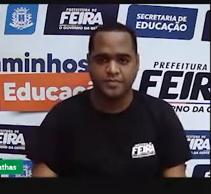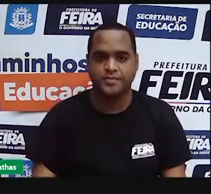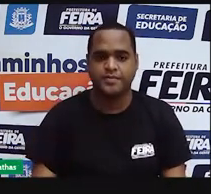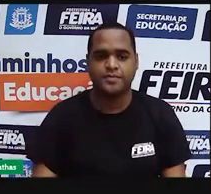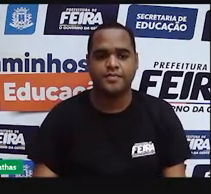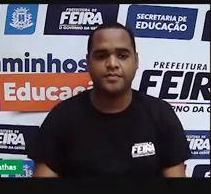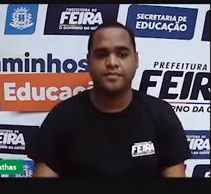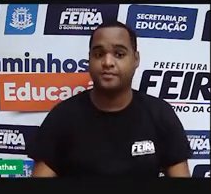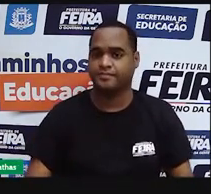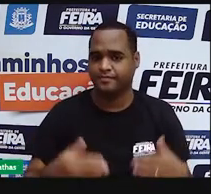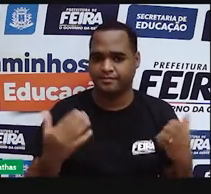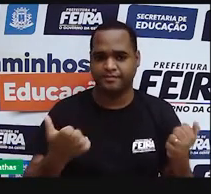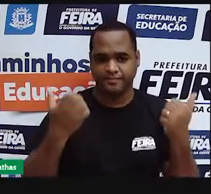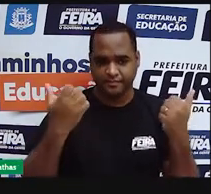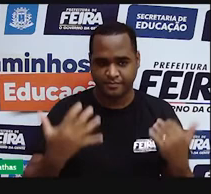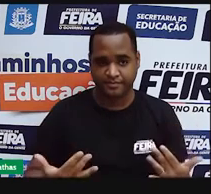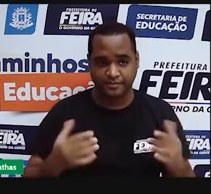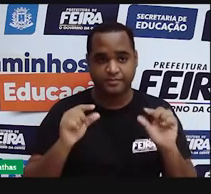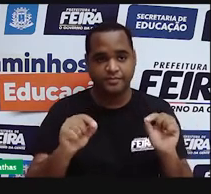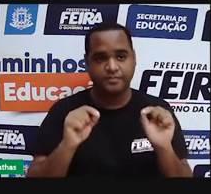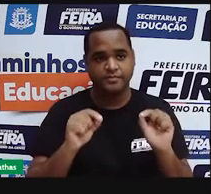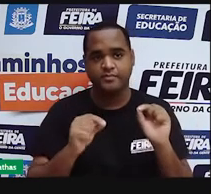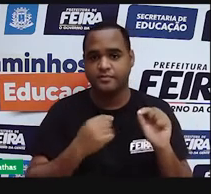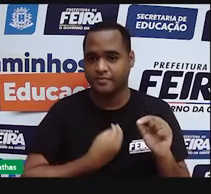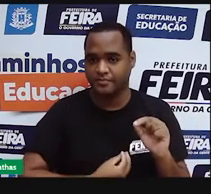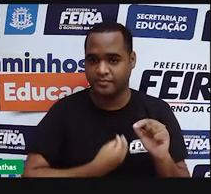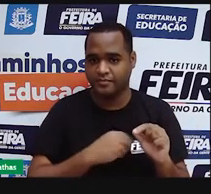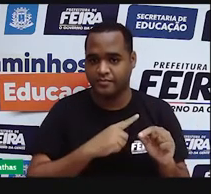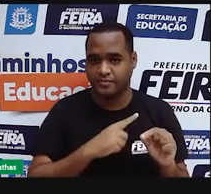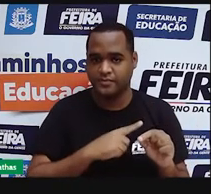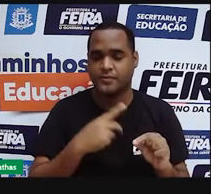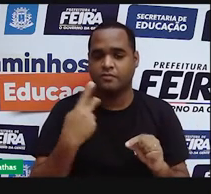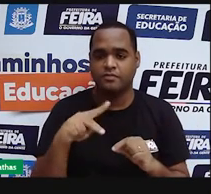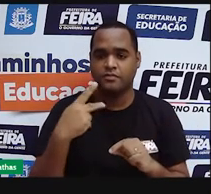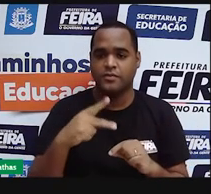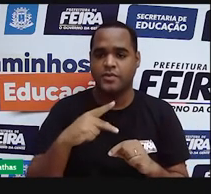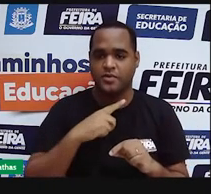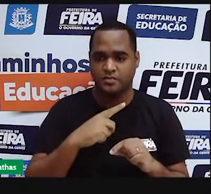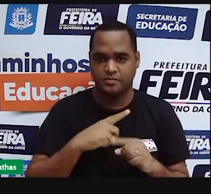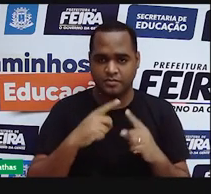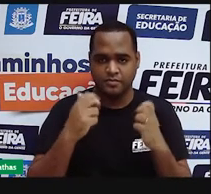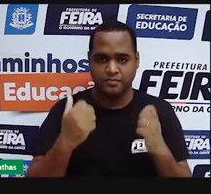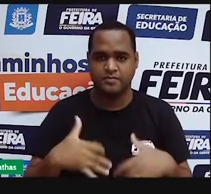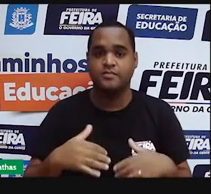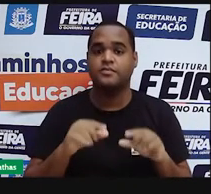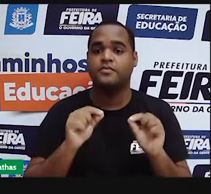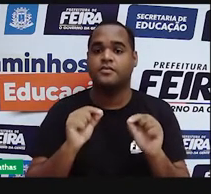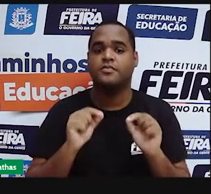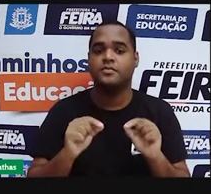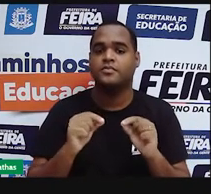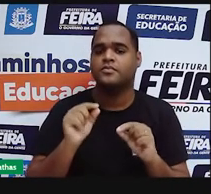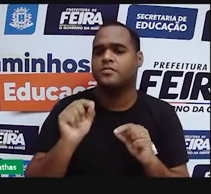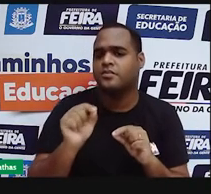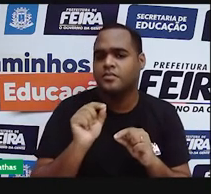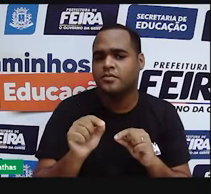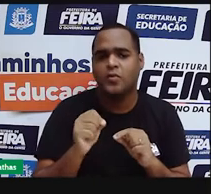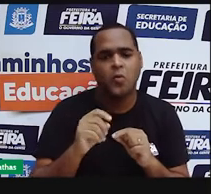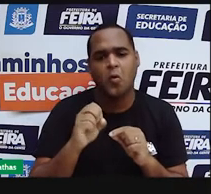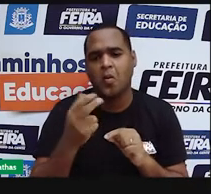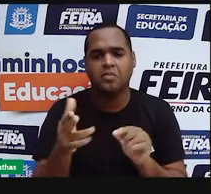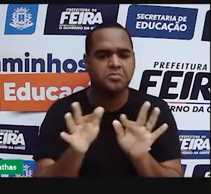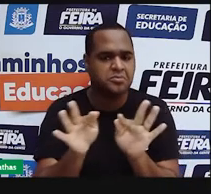Agora vamos para o modelo de Bohr, que também pode ser conhecido como modelo melhorado de Rutherford, ou simplesmente